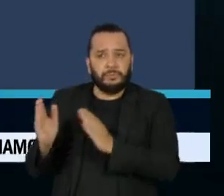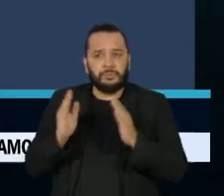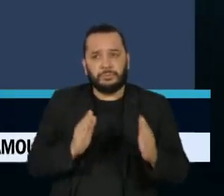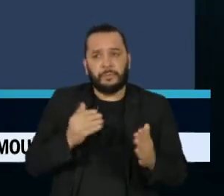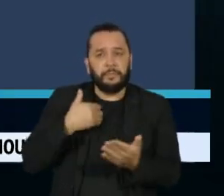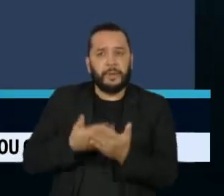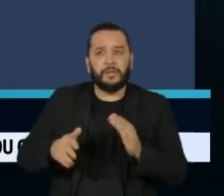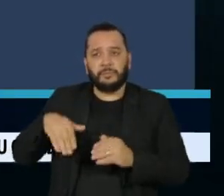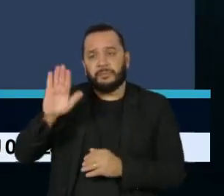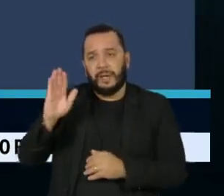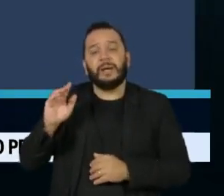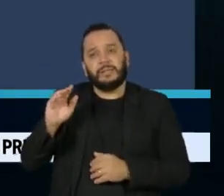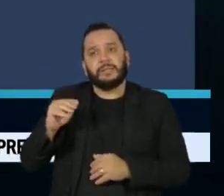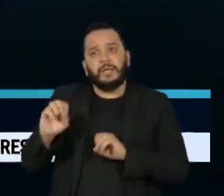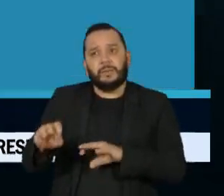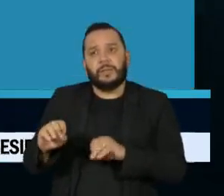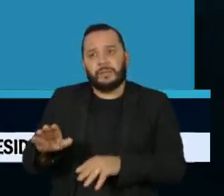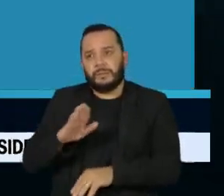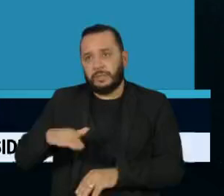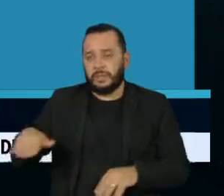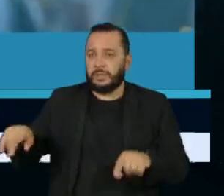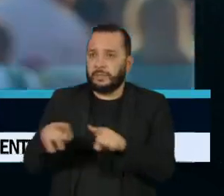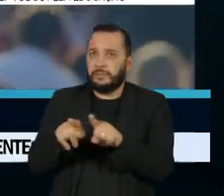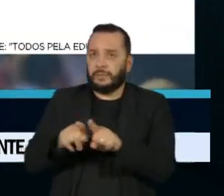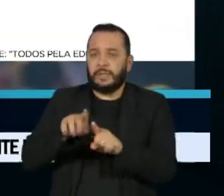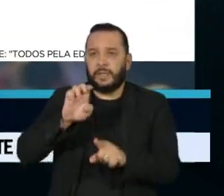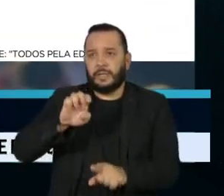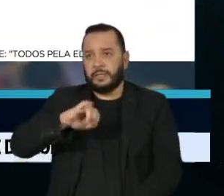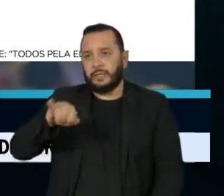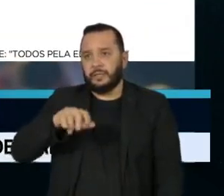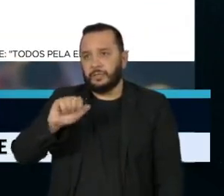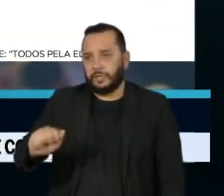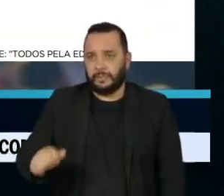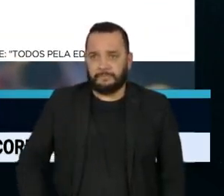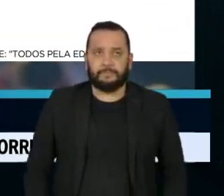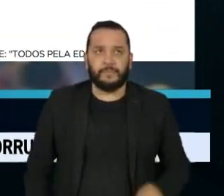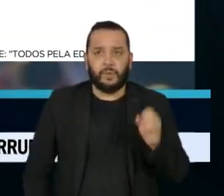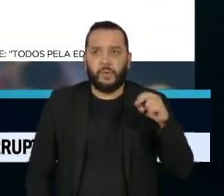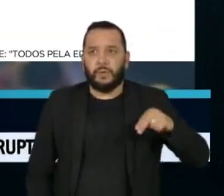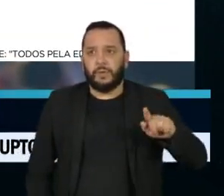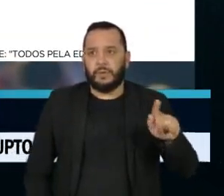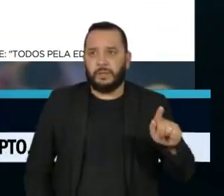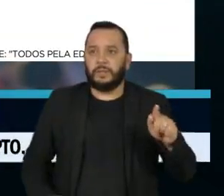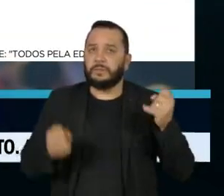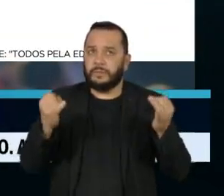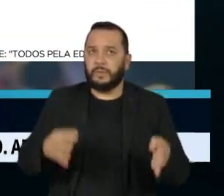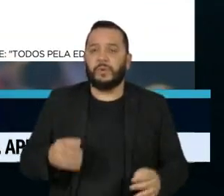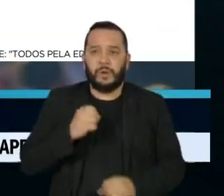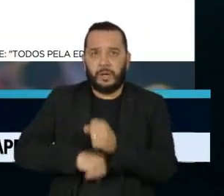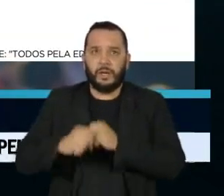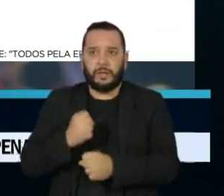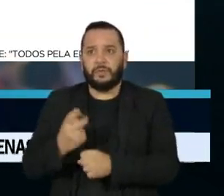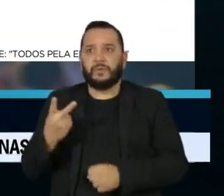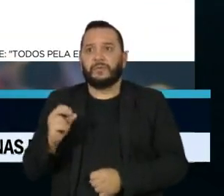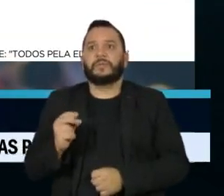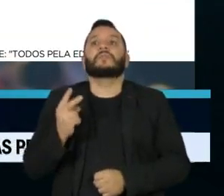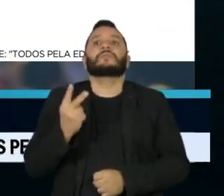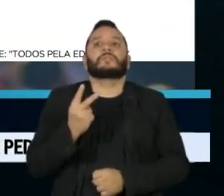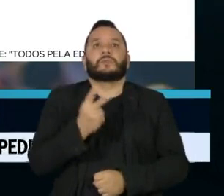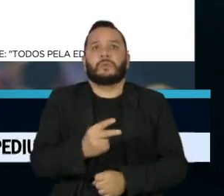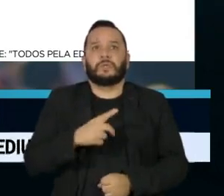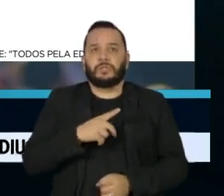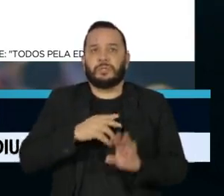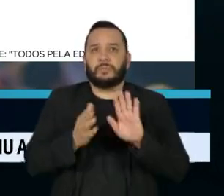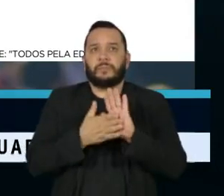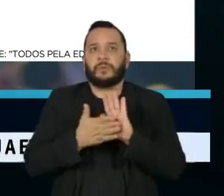infantil e a de jovens e adultos. De acordo com a ONG, 2022, o valor proposto pelo governo foi de 5